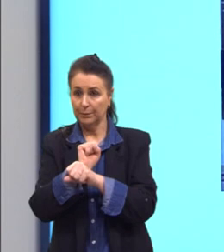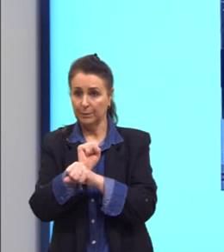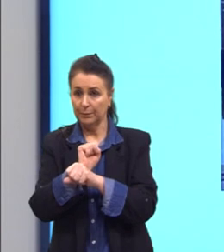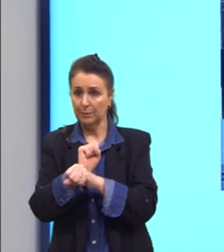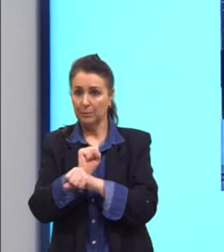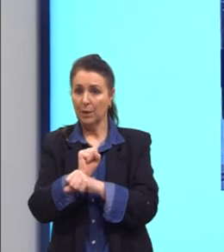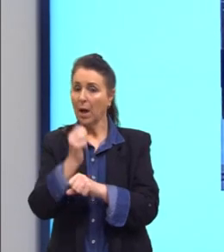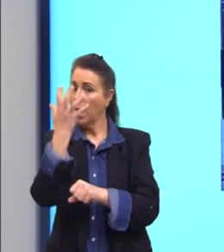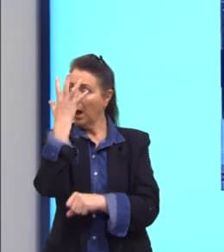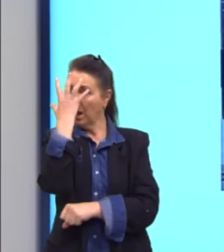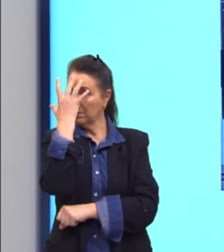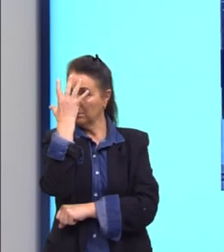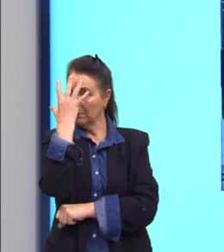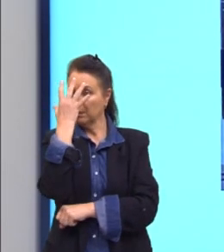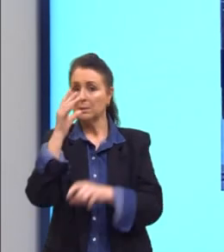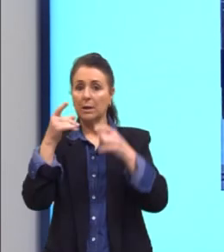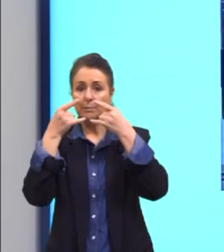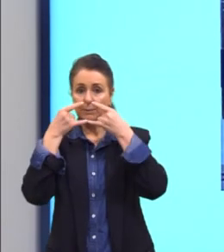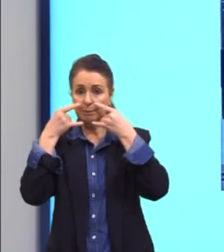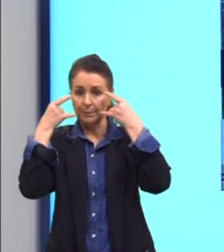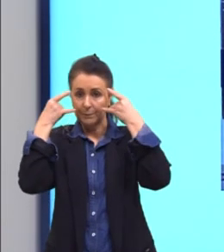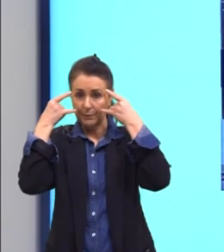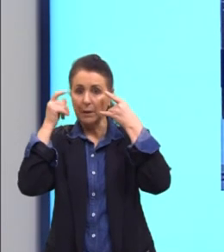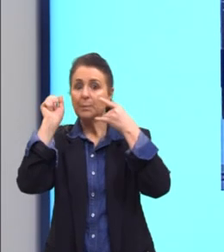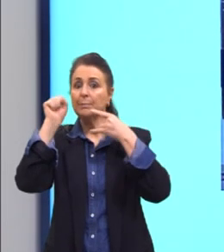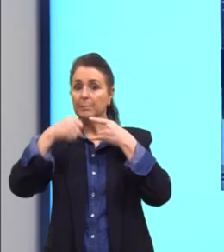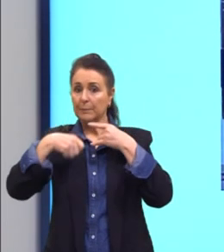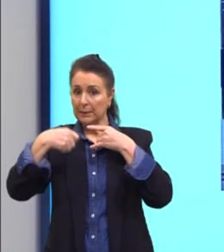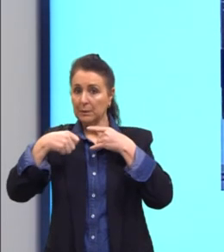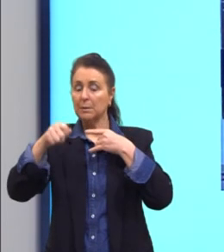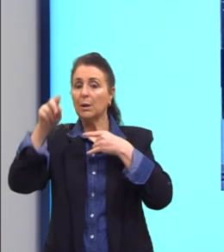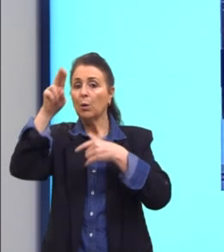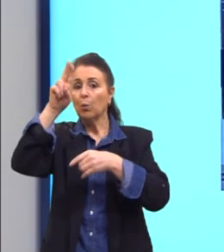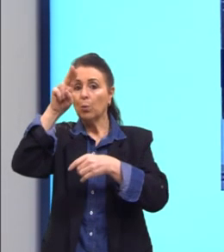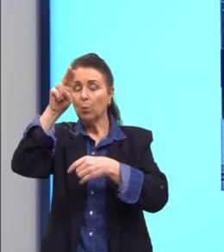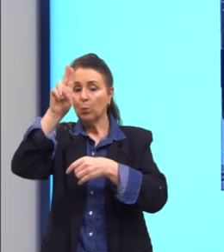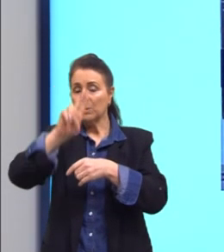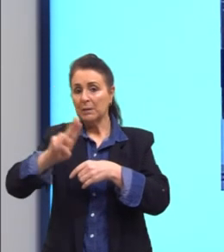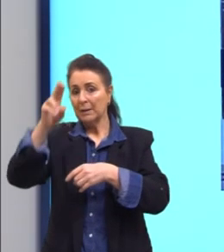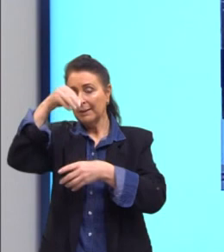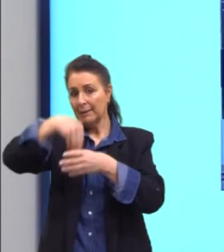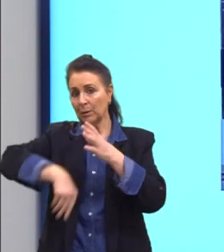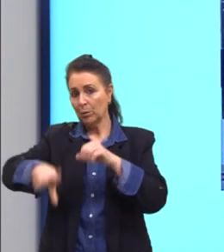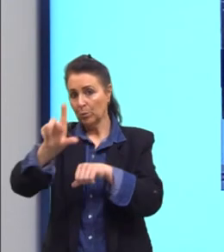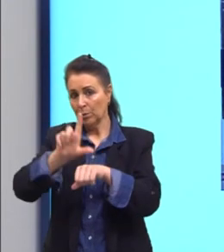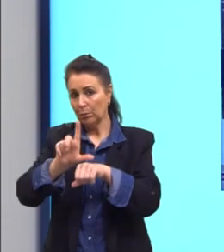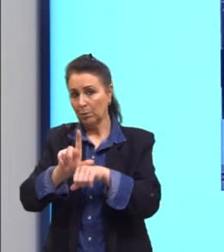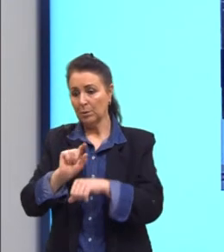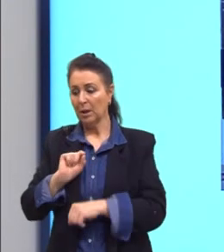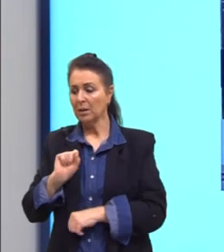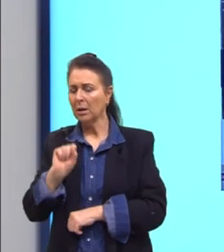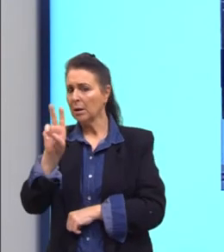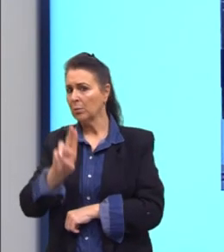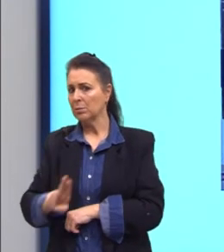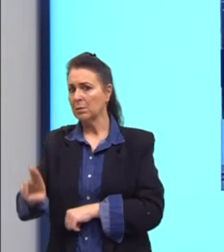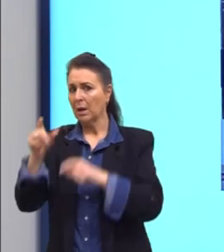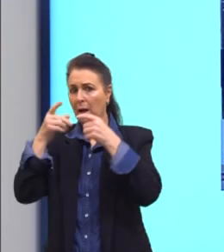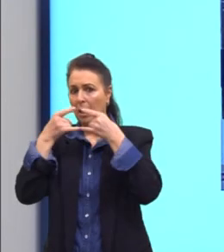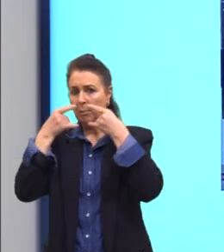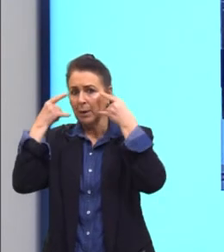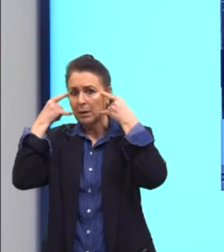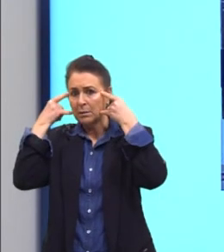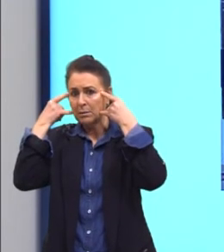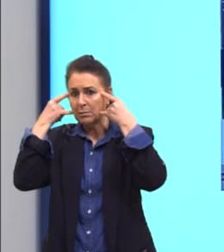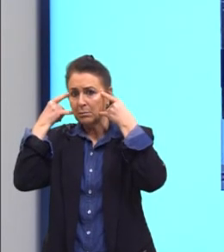As máscaras devem ser usadas dentro da loja. Quem vai usar as máscaras? Alguém. Então, eu